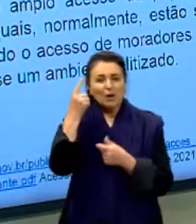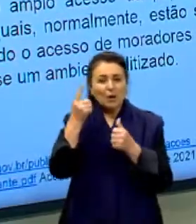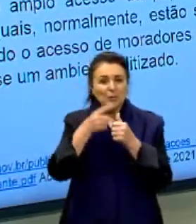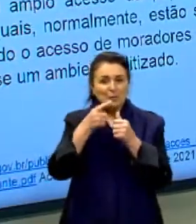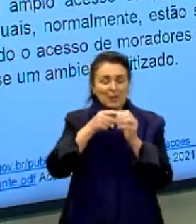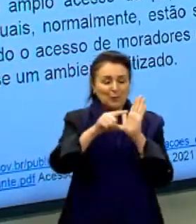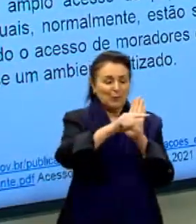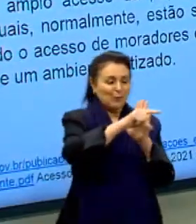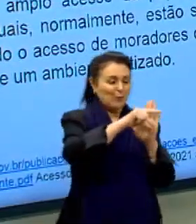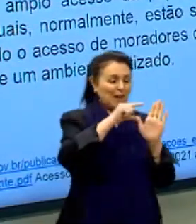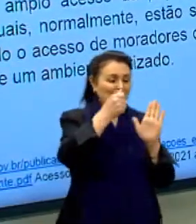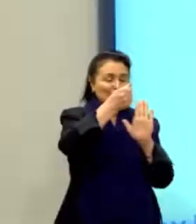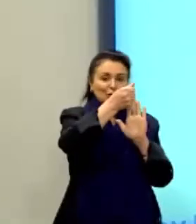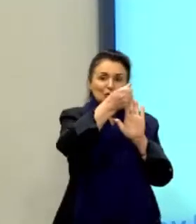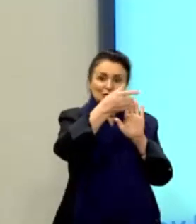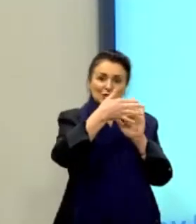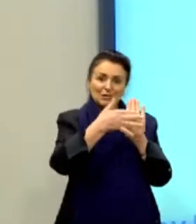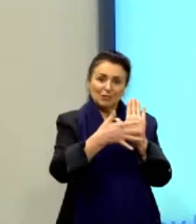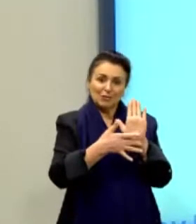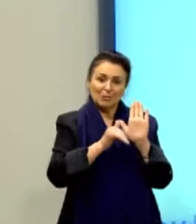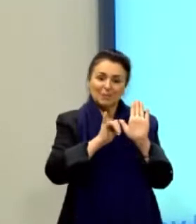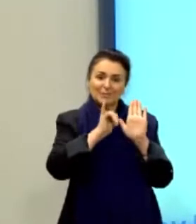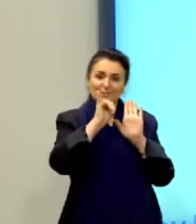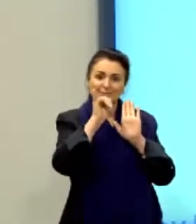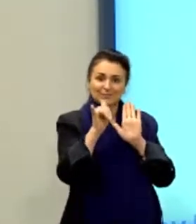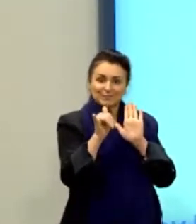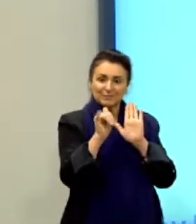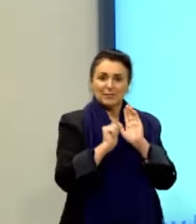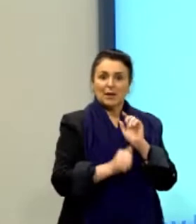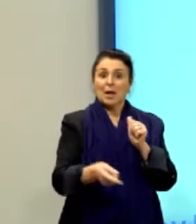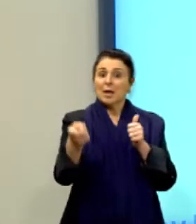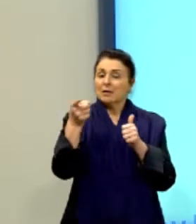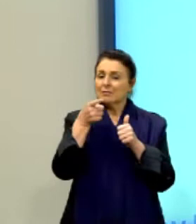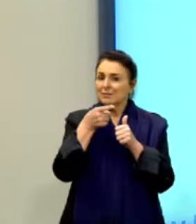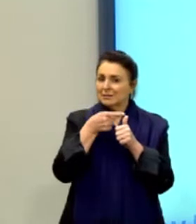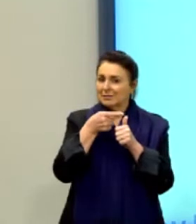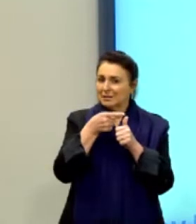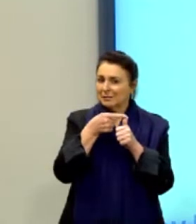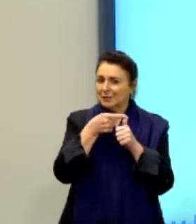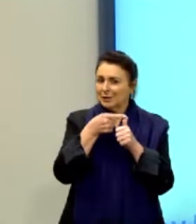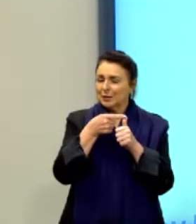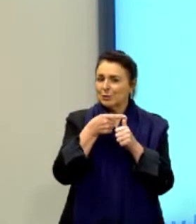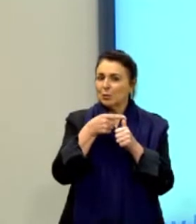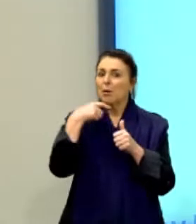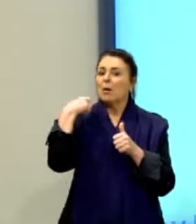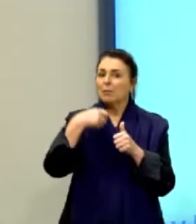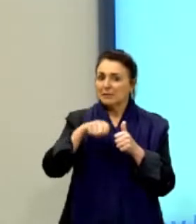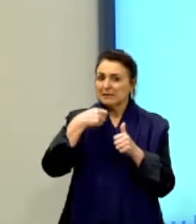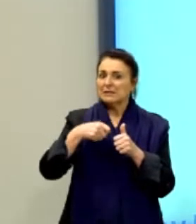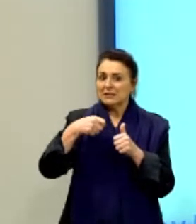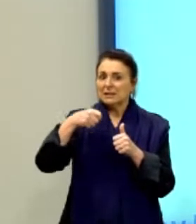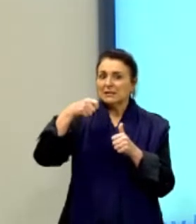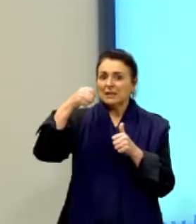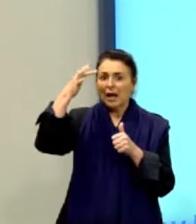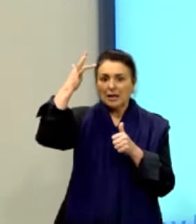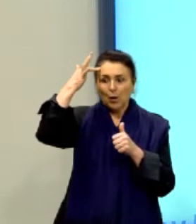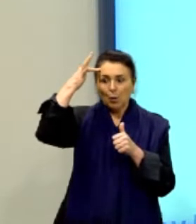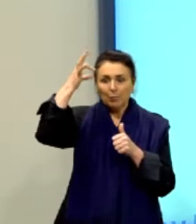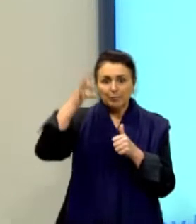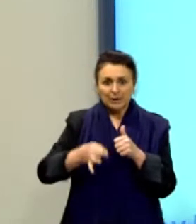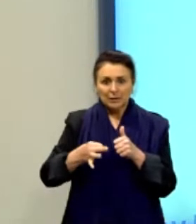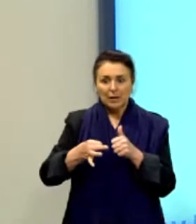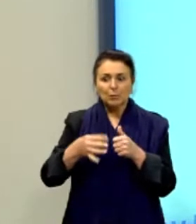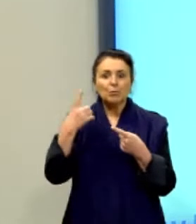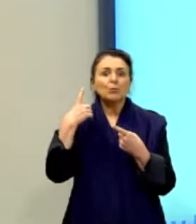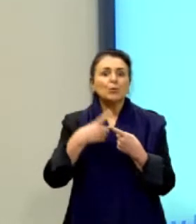parágrafo do desenvolvimento o que ela vai dizer. Em primeiro lugar, é preciso compreender as causas dessa